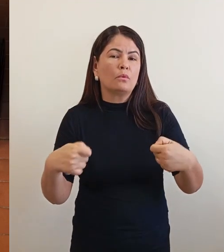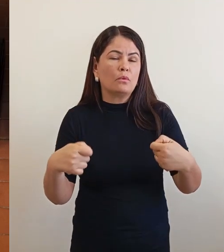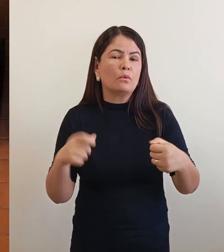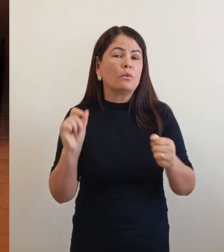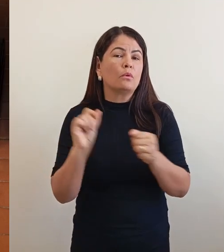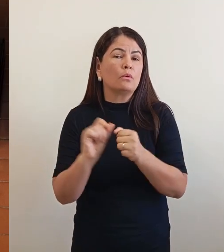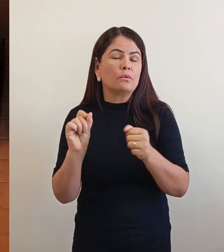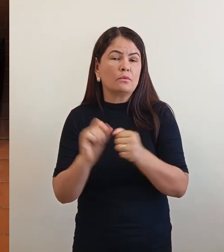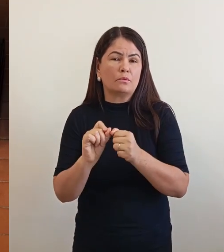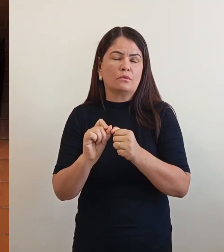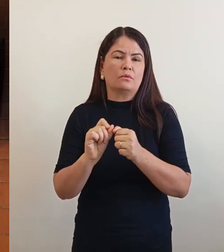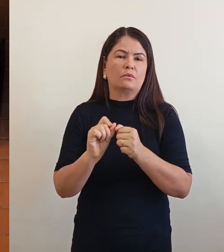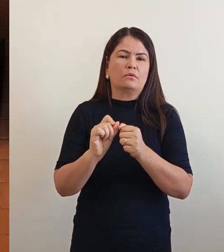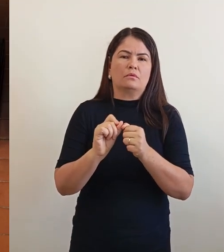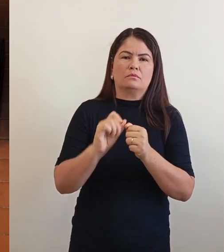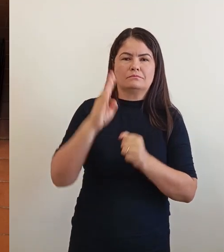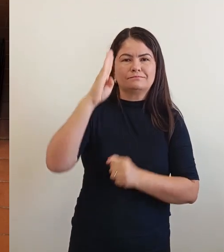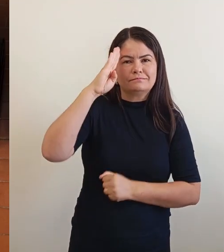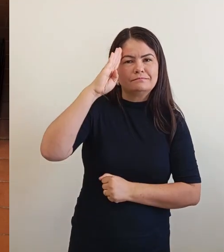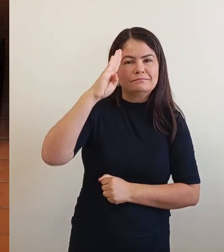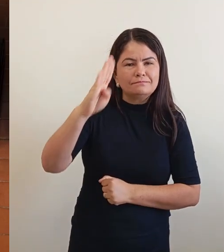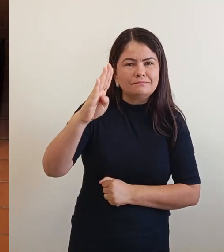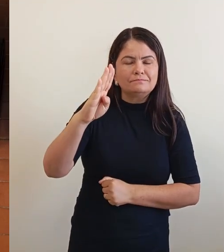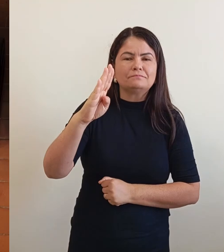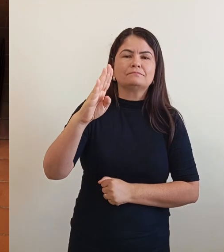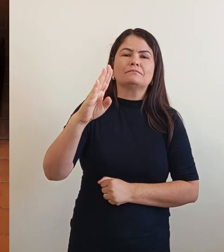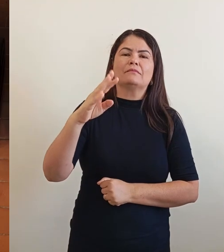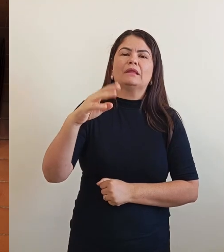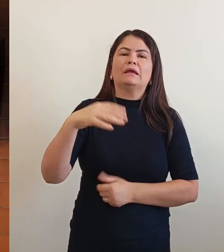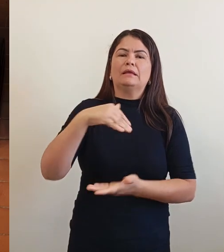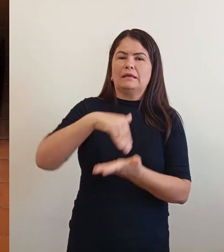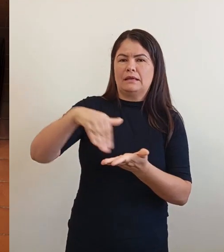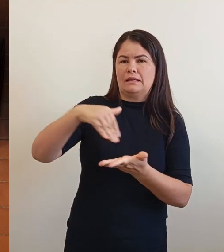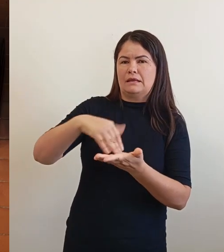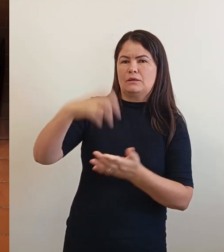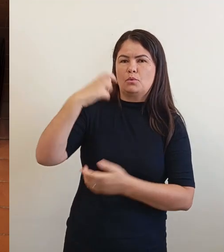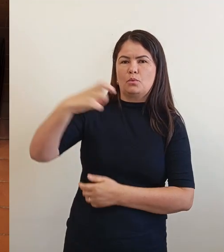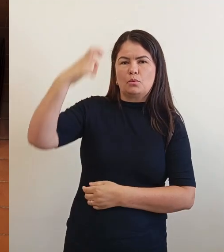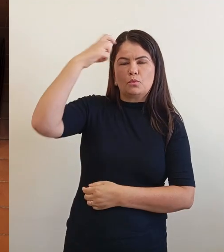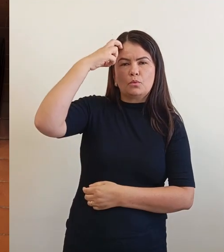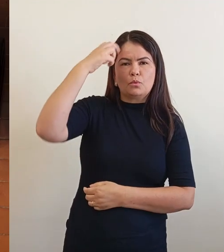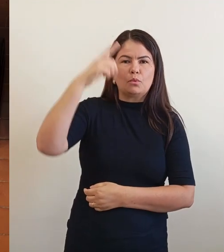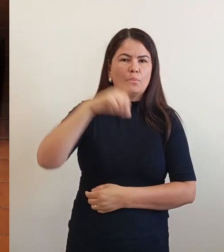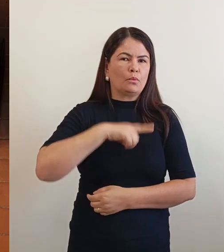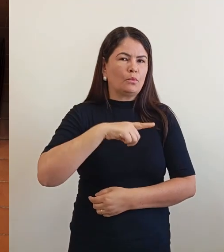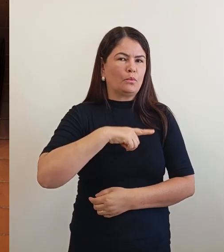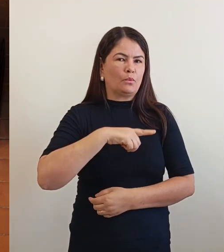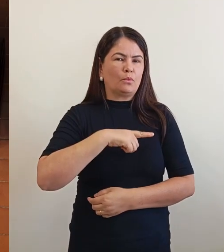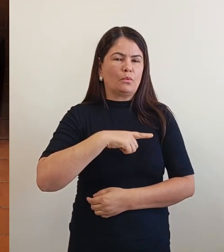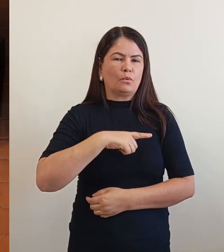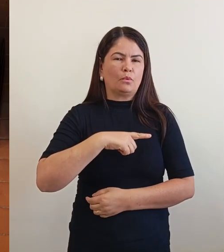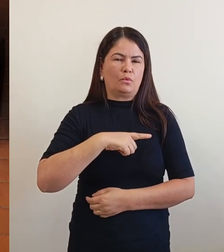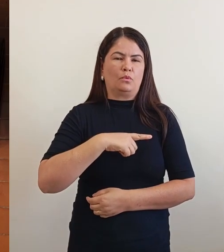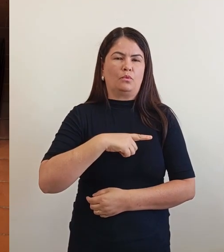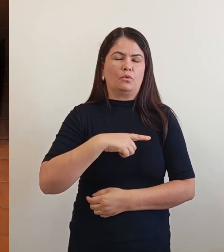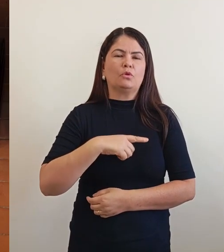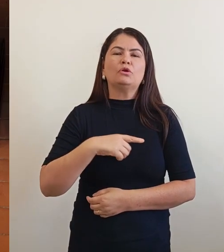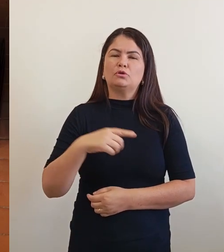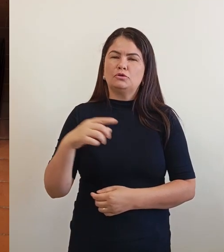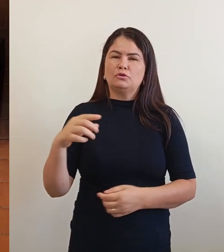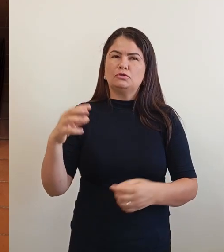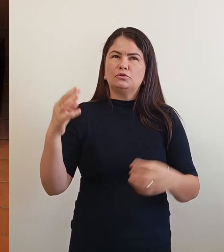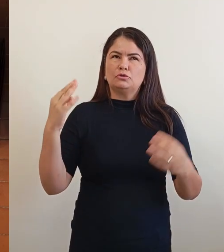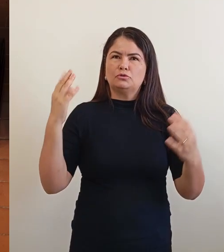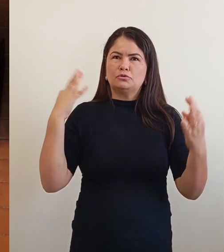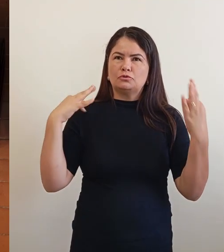Principalmente a Secretaria da Cultura. Nós temos que ter, e de turismo junto, porque sempre funciona junto.